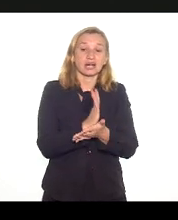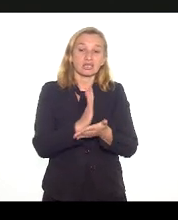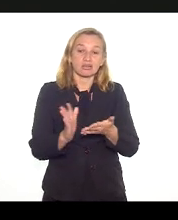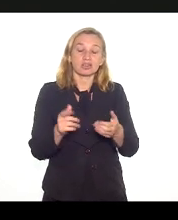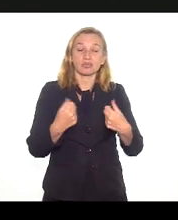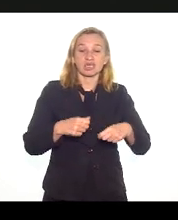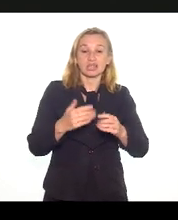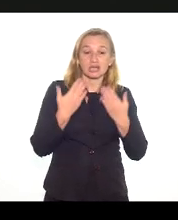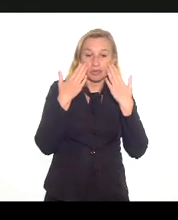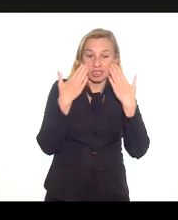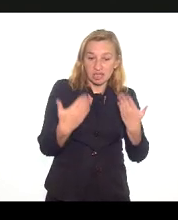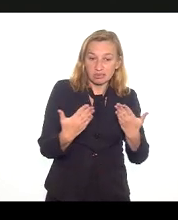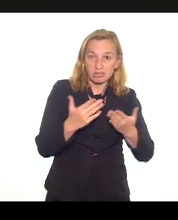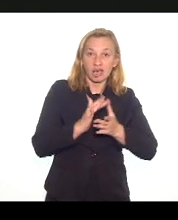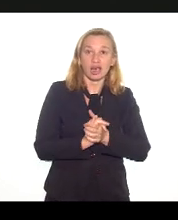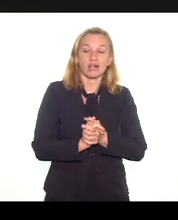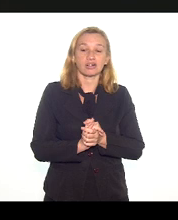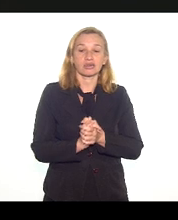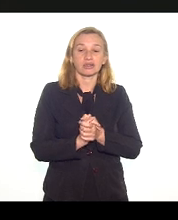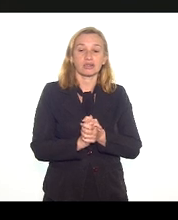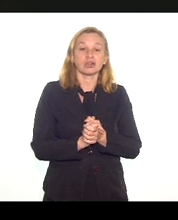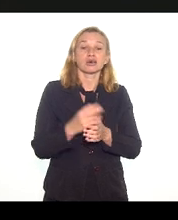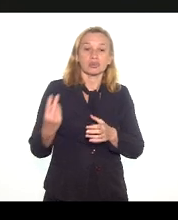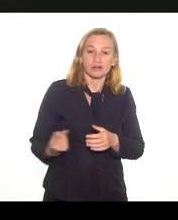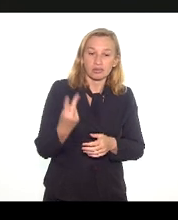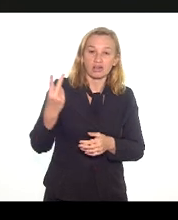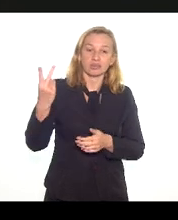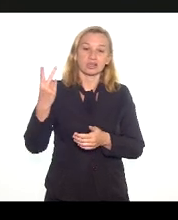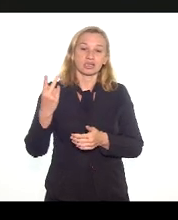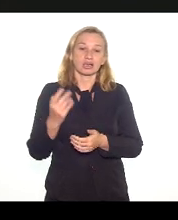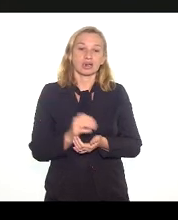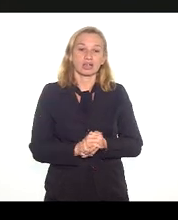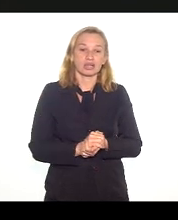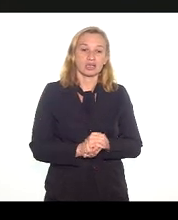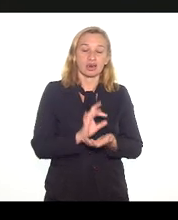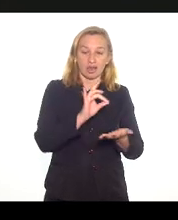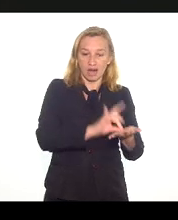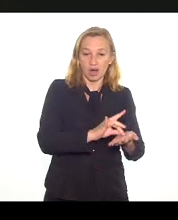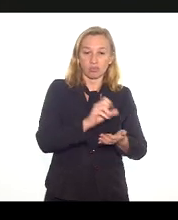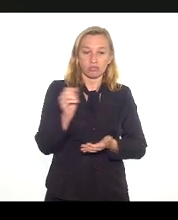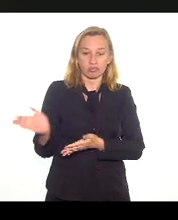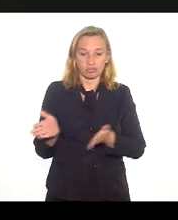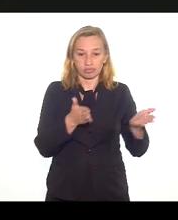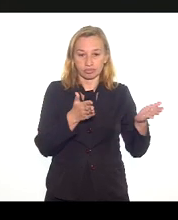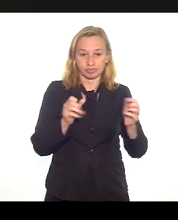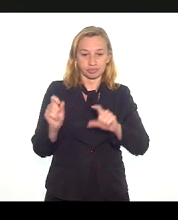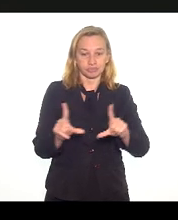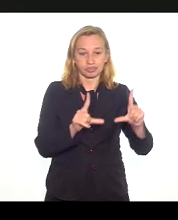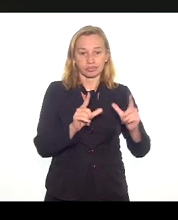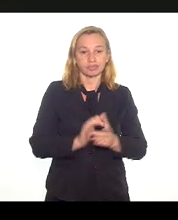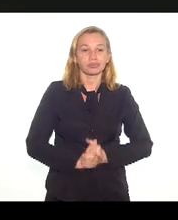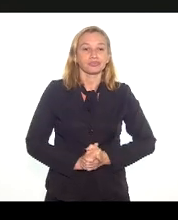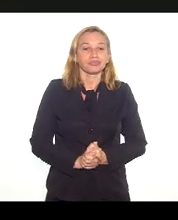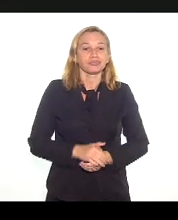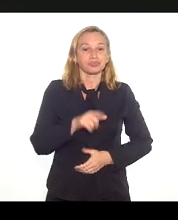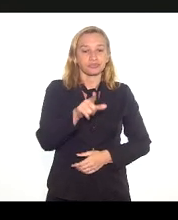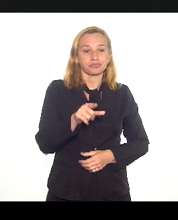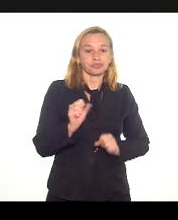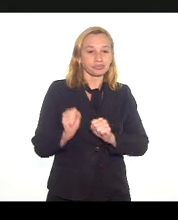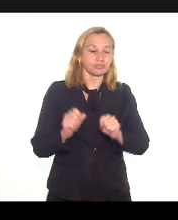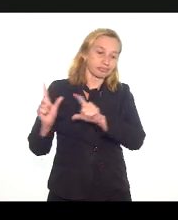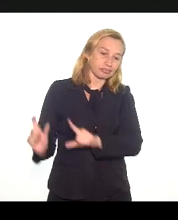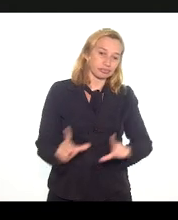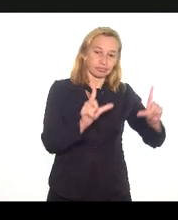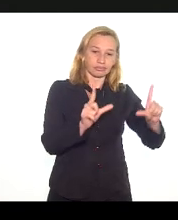é apresentado de forma sobrevalorizada e irreal. Pode ir. Essa aí pode passar